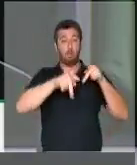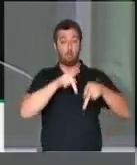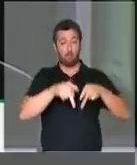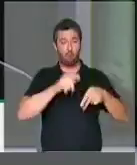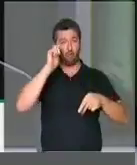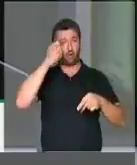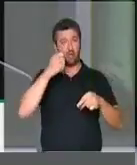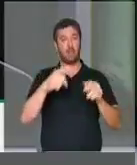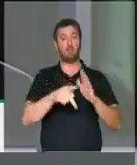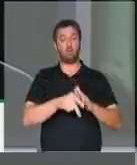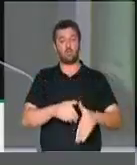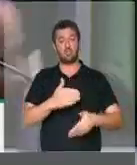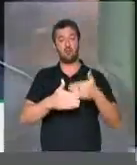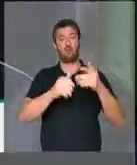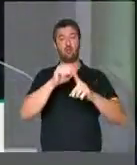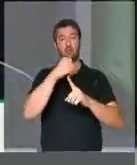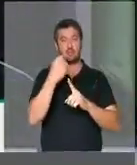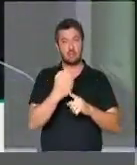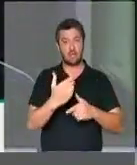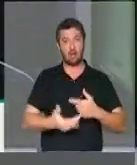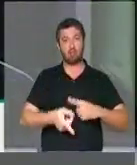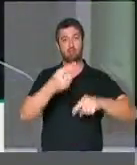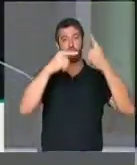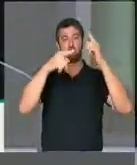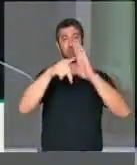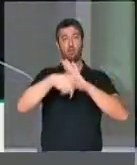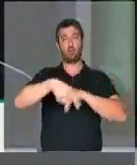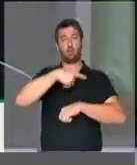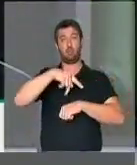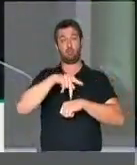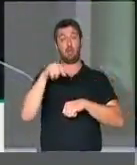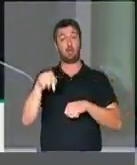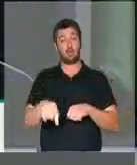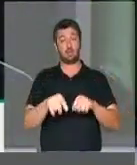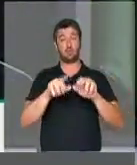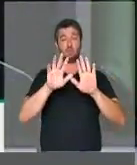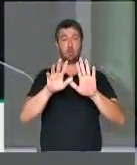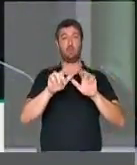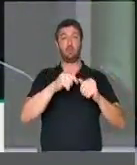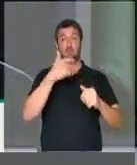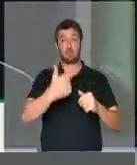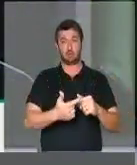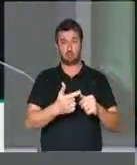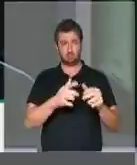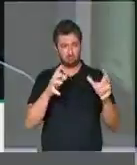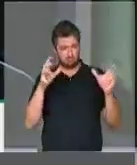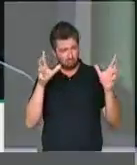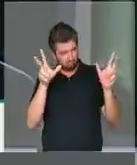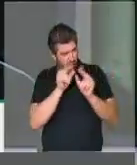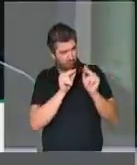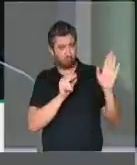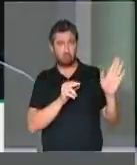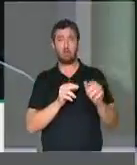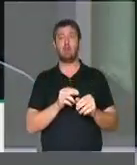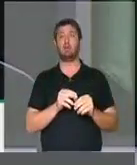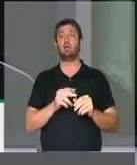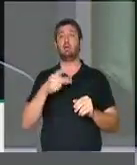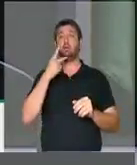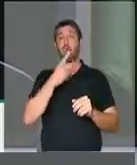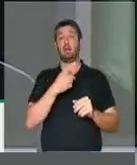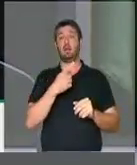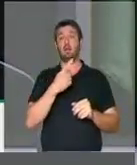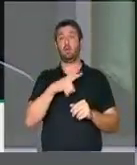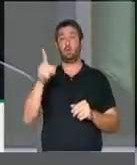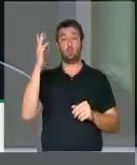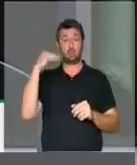formação social, no engrandecimento deste país. Este é um tema. O segundo, Sr. Presidente, me permita rapidamente, considerar que na última,